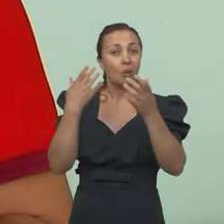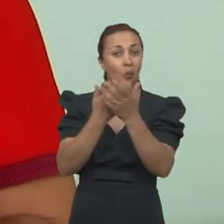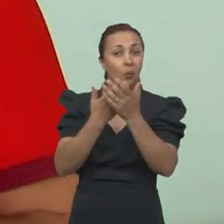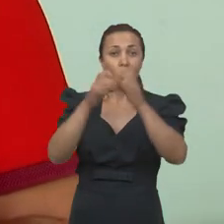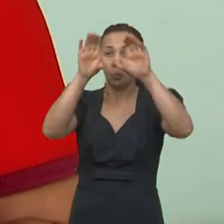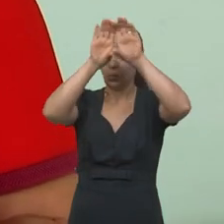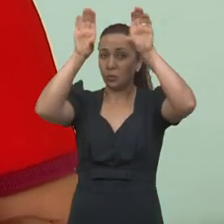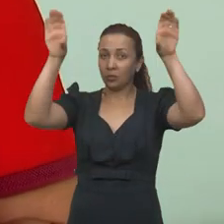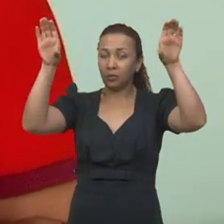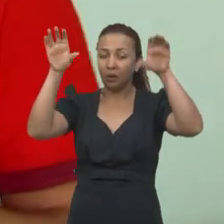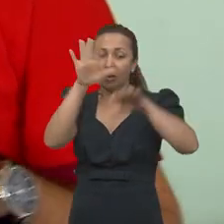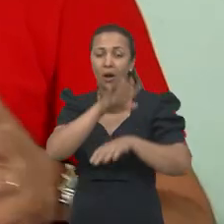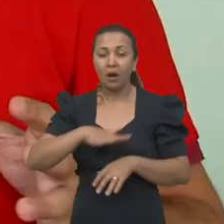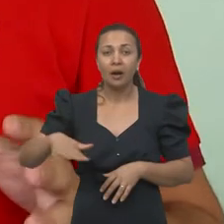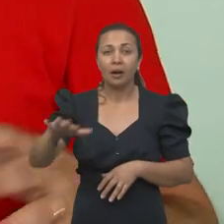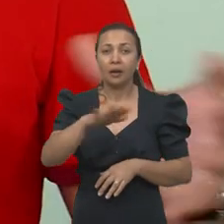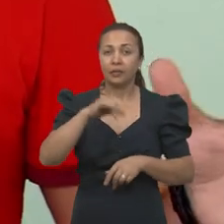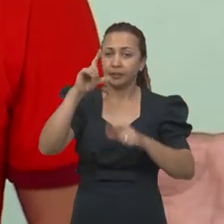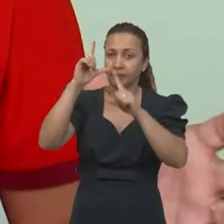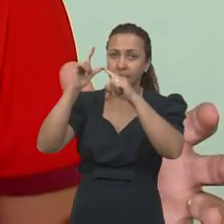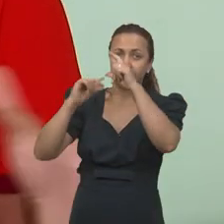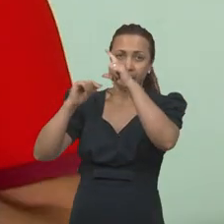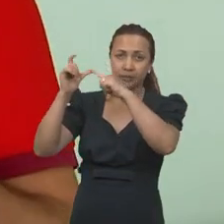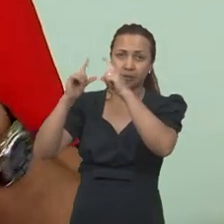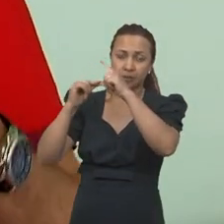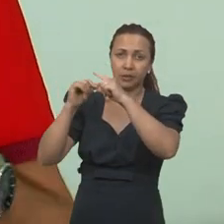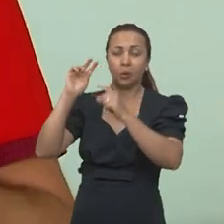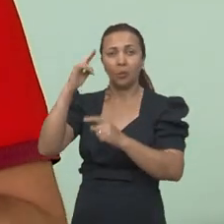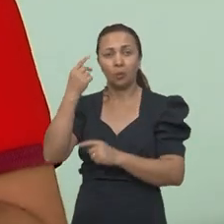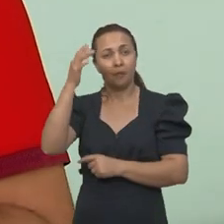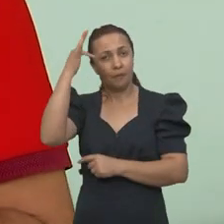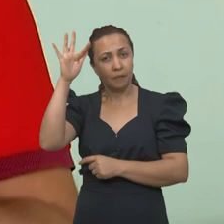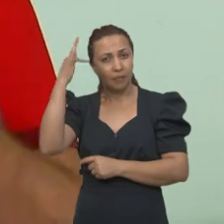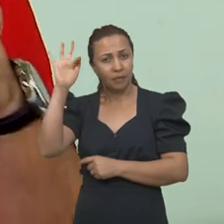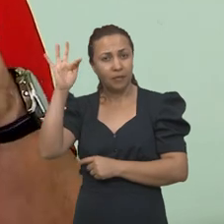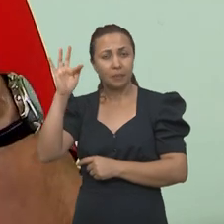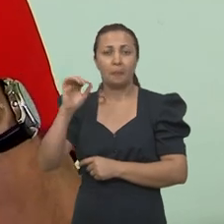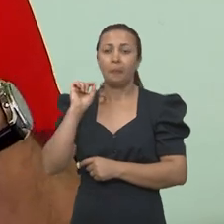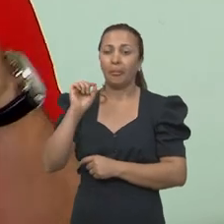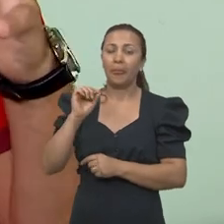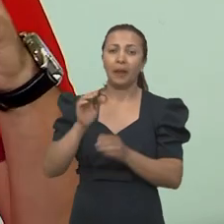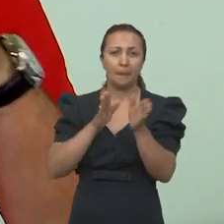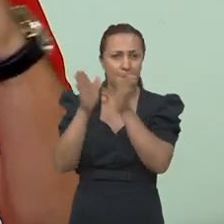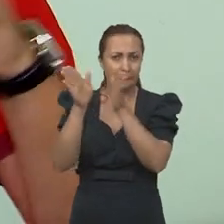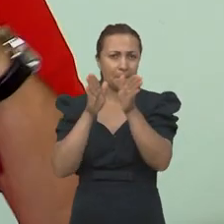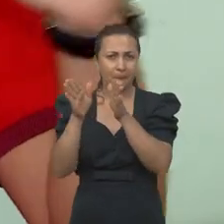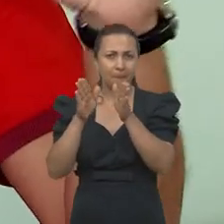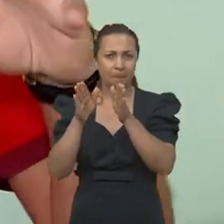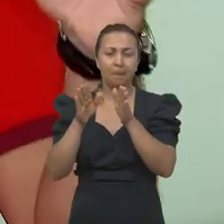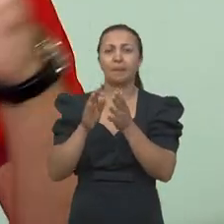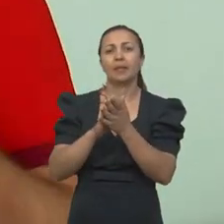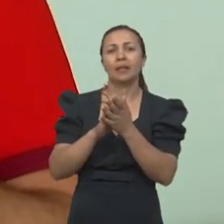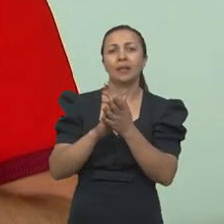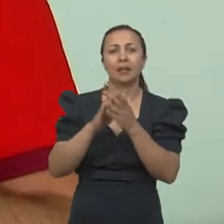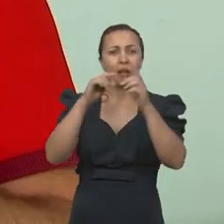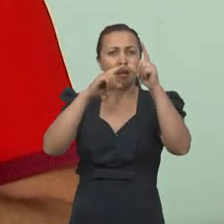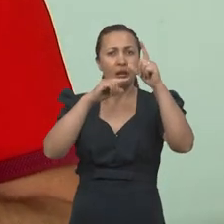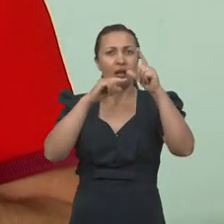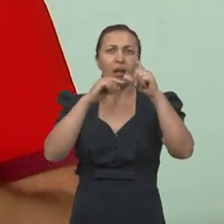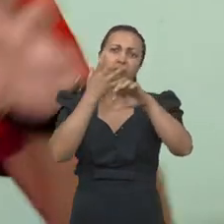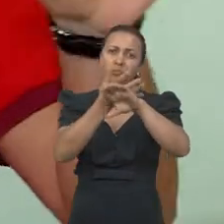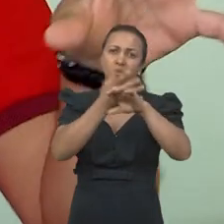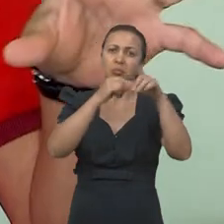A cosmologia é a área da astronomia ou também da física, porque ela está na interface entre as duas áreas,